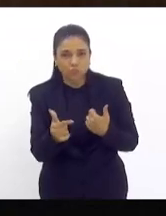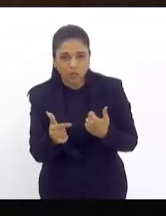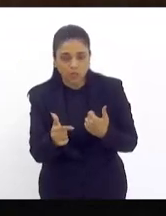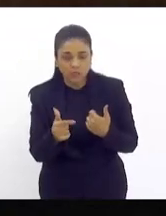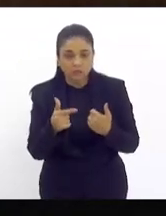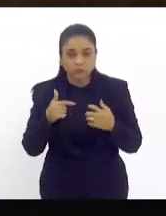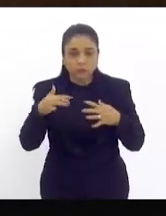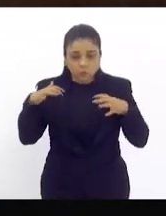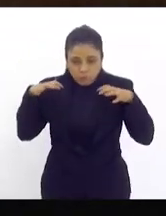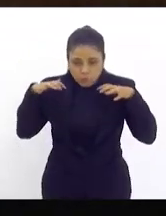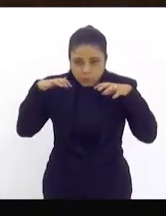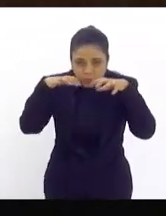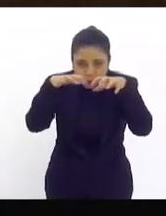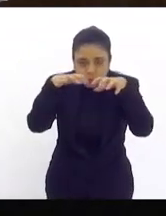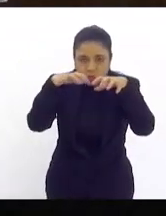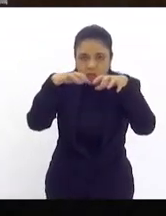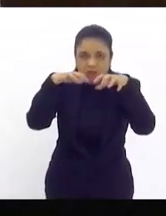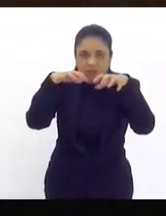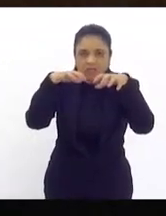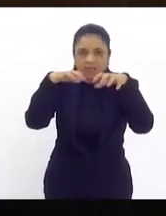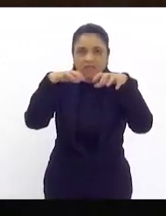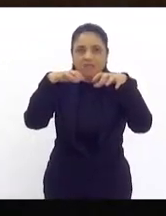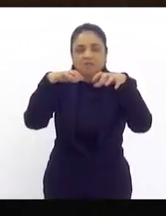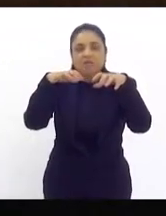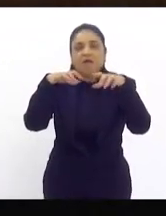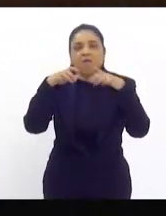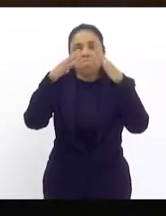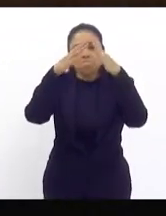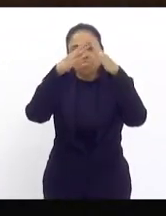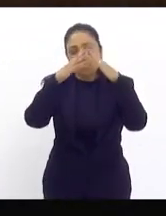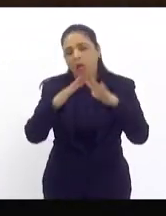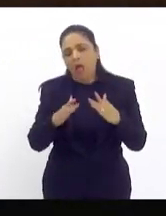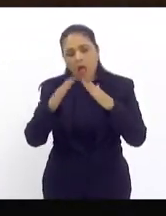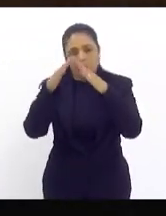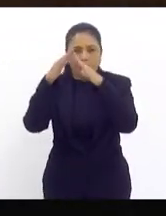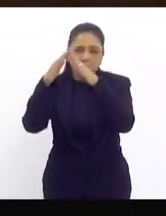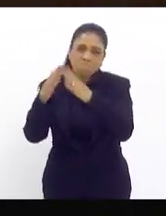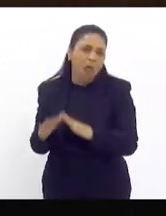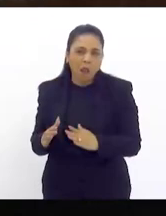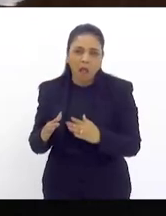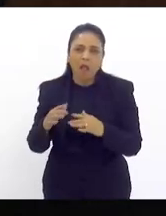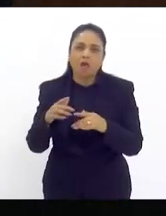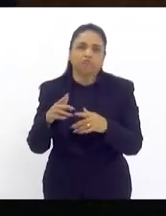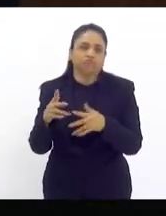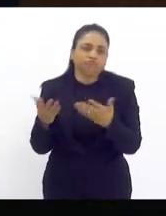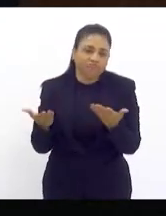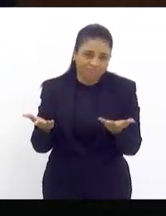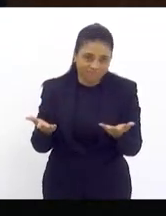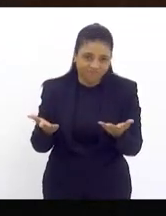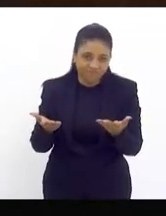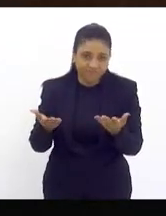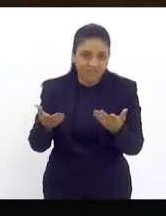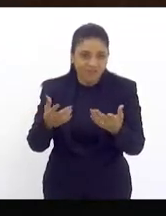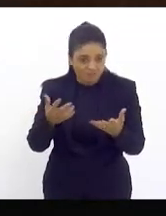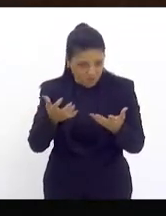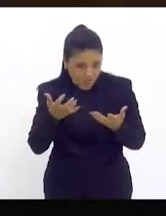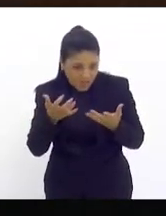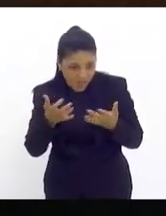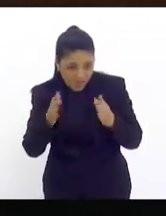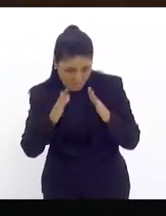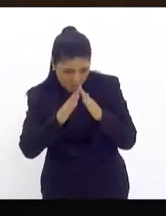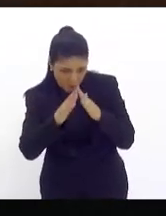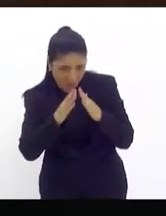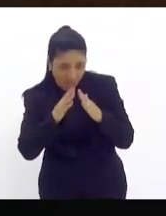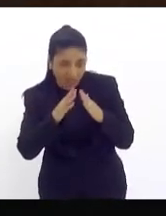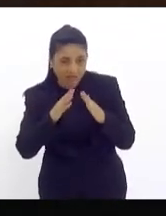chove a gente vê grandes tragédias acontecendo e evidentemente que ninguém mora em área de risco porque quer